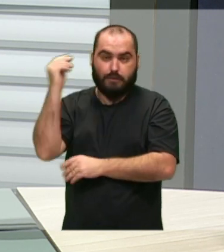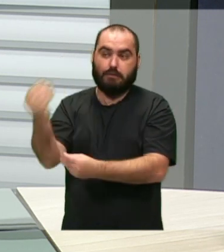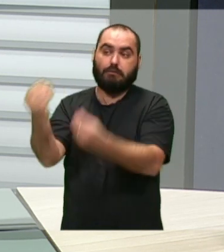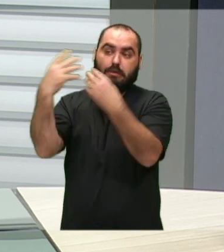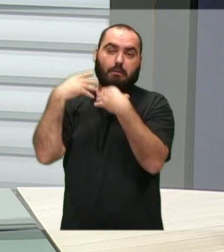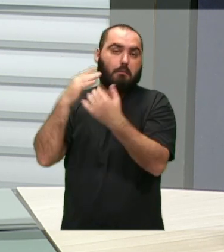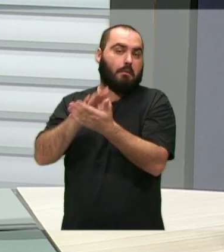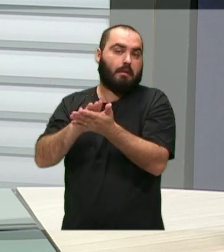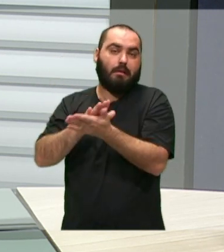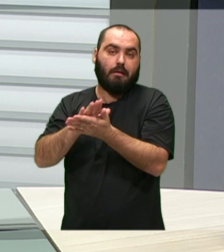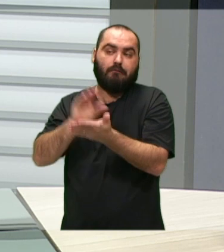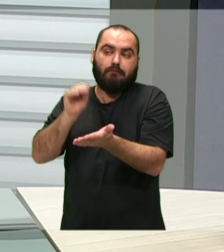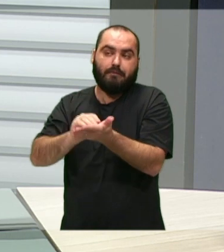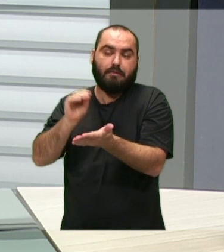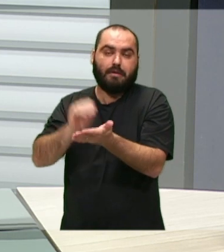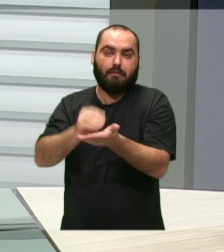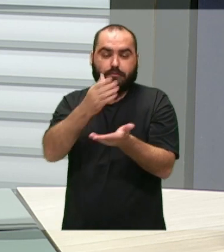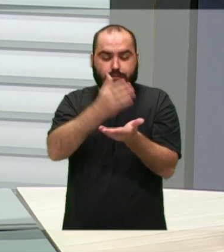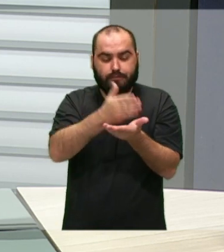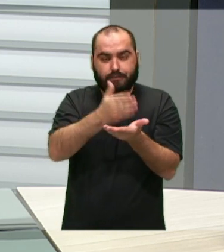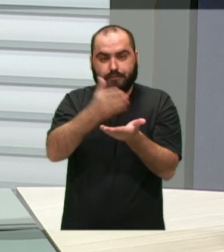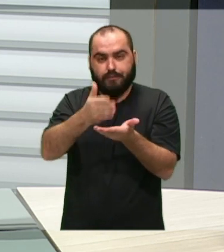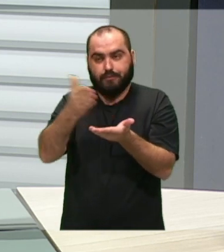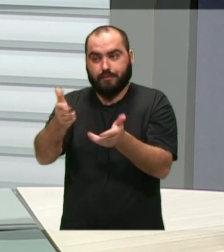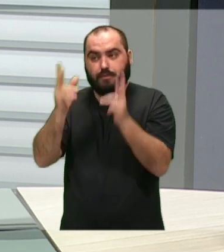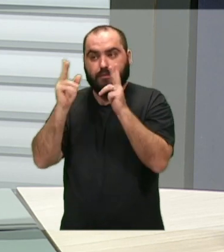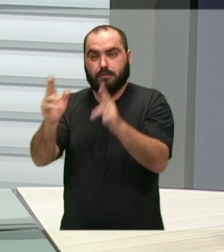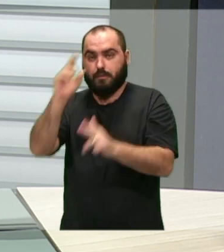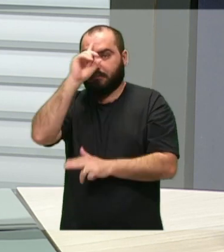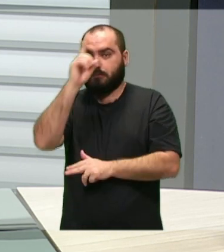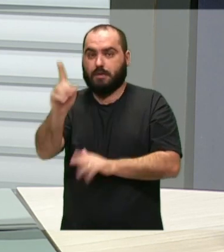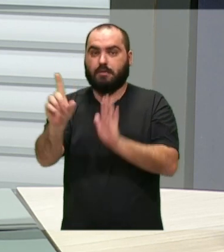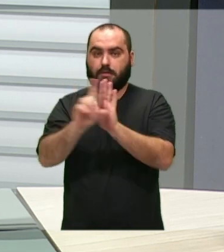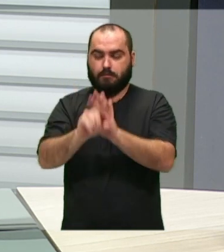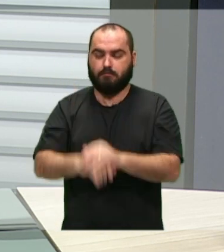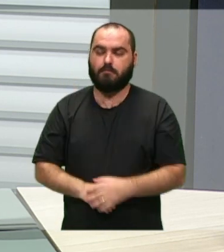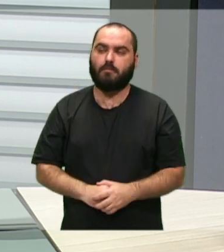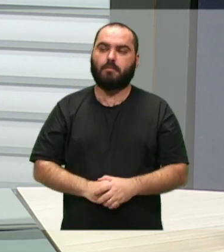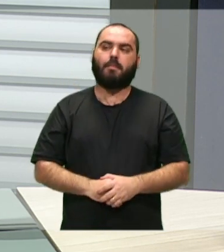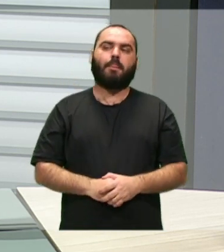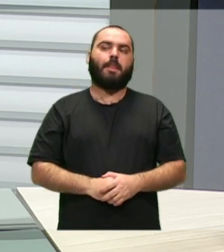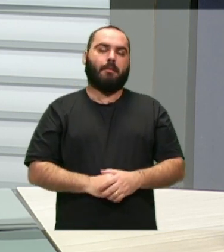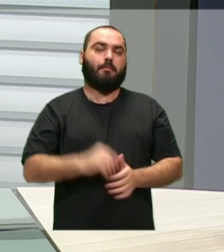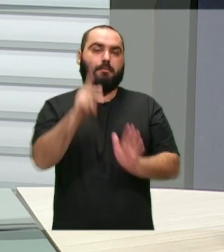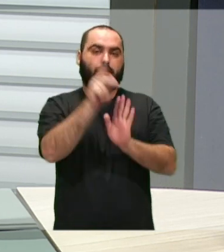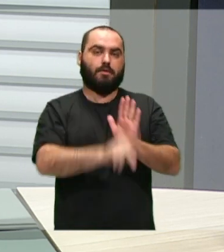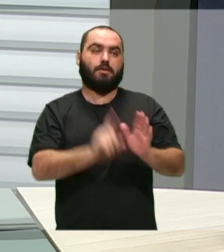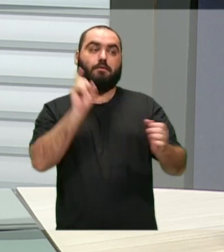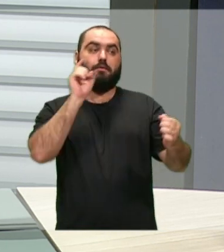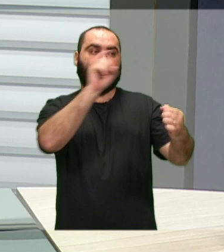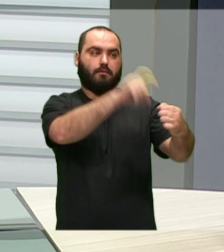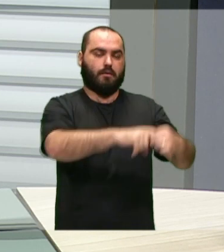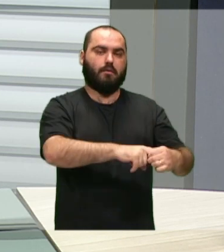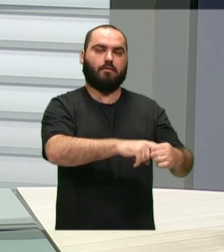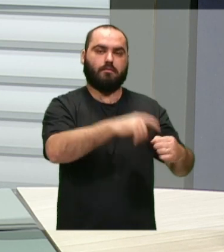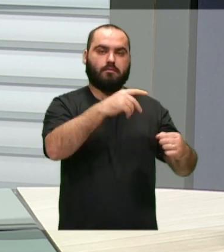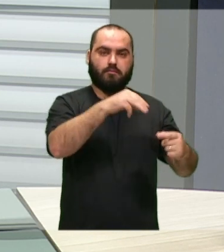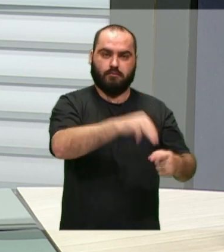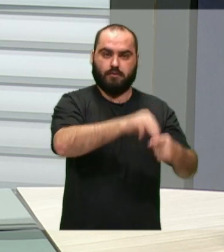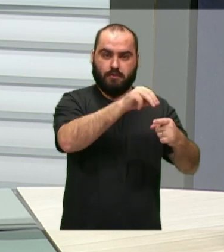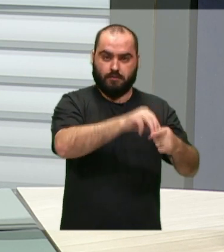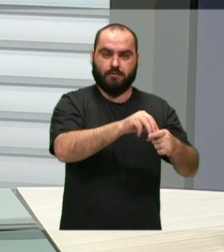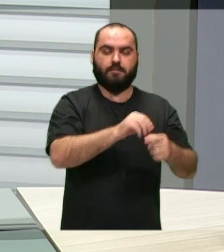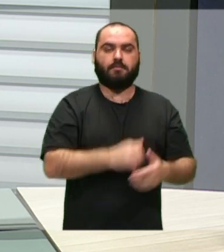onde não tinha sido realizado todos os procedimentos como a legislação traz. Então agora a gente devolveu o município com acordo com Ministério Público por nosso